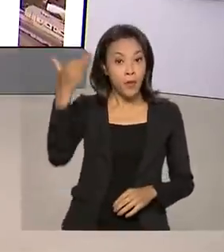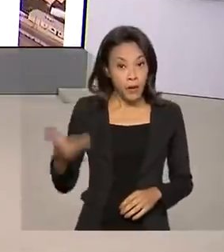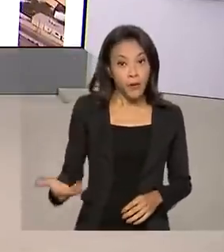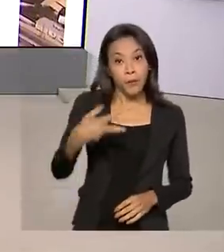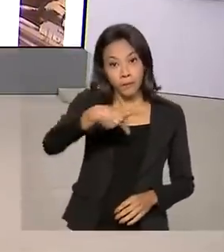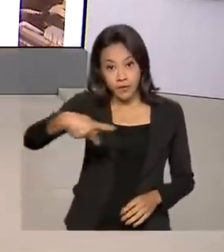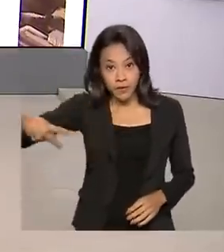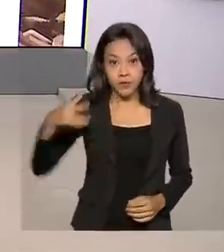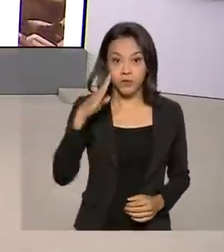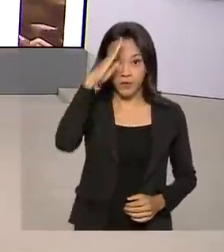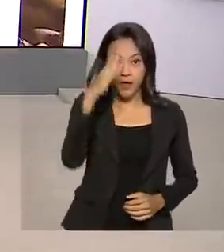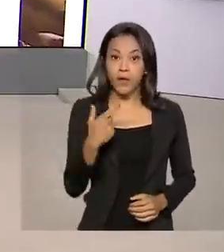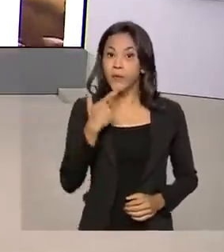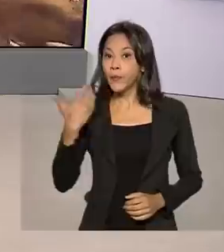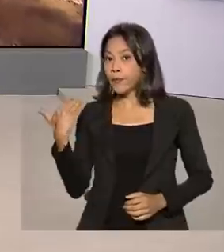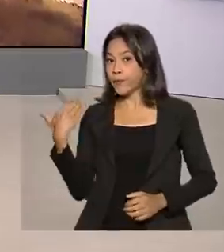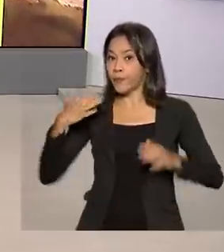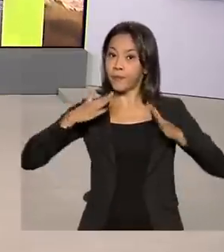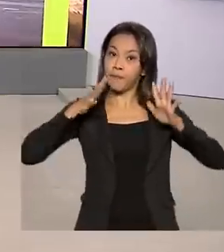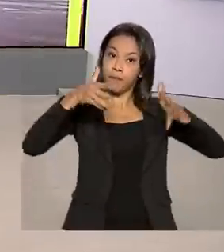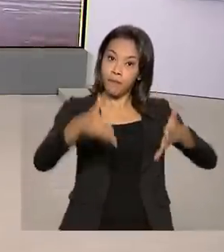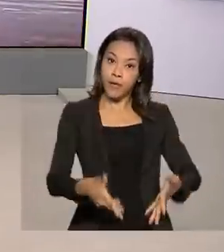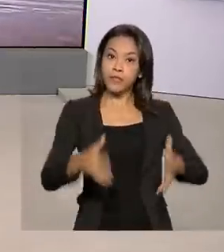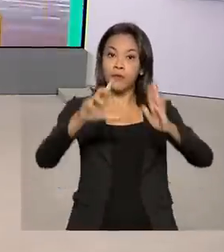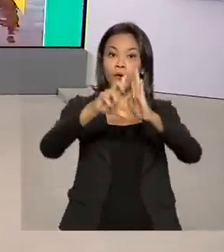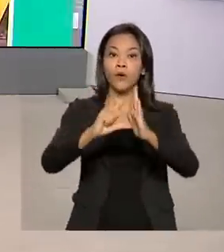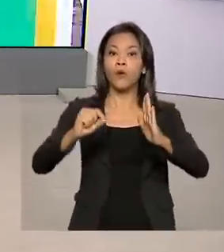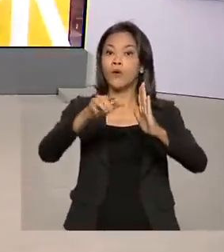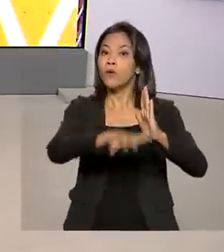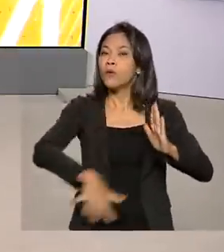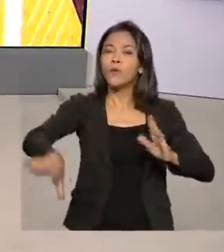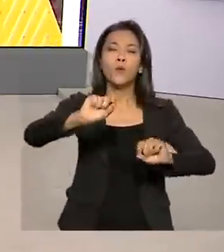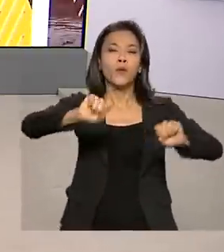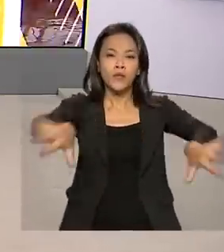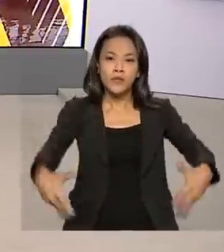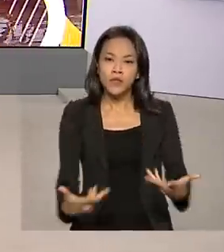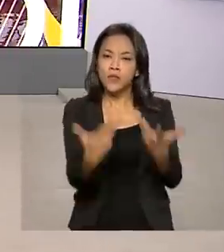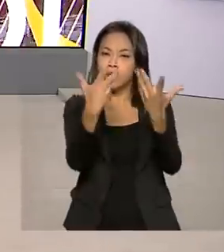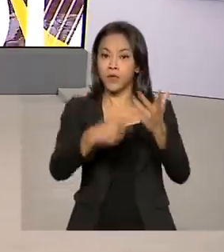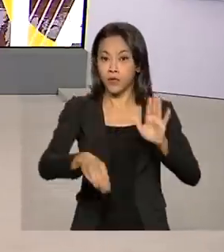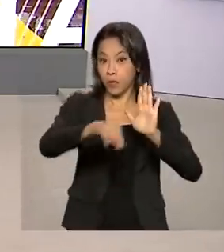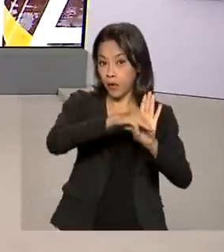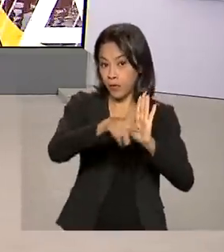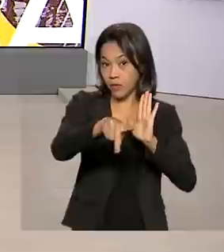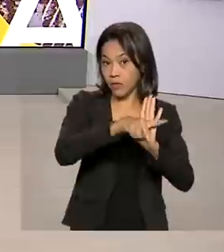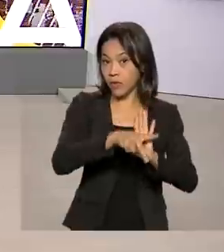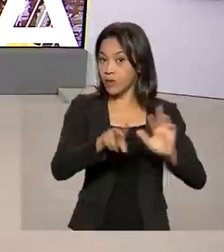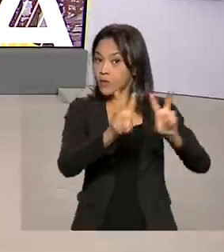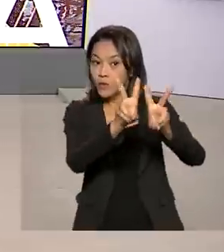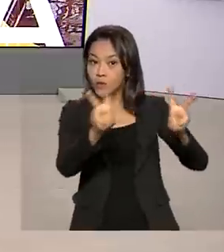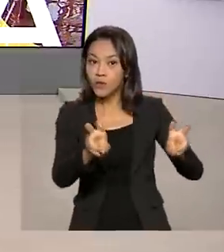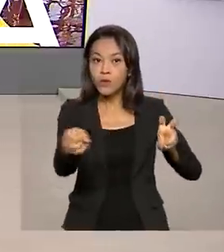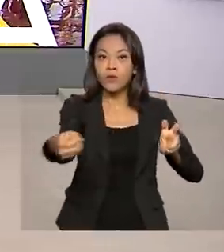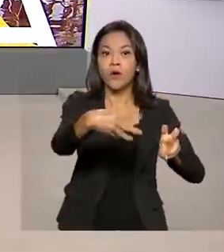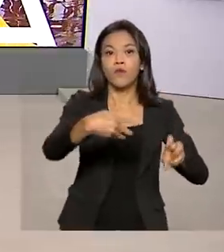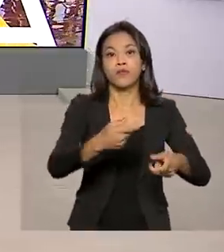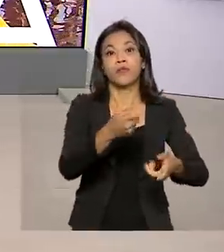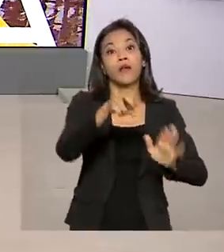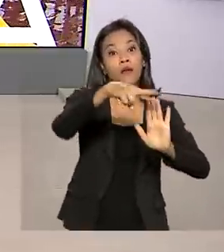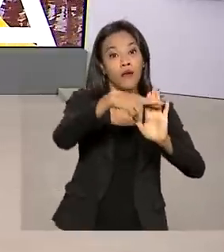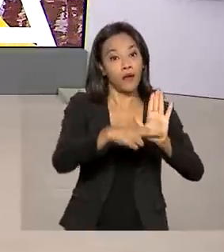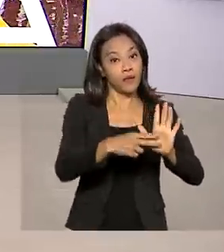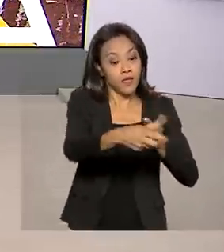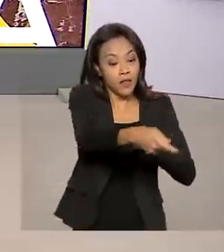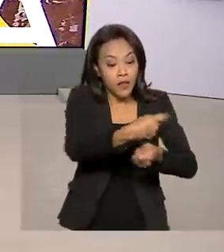Jair Bolsonaro participou no Palácio do Planalto da cerimônia de regulamentação da medida provisória com novas regras para a